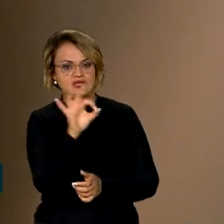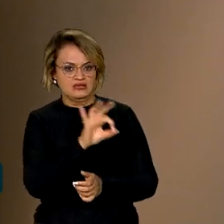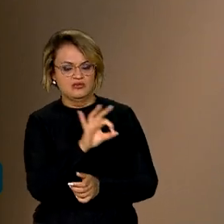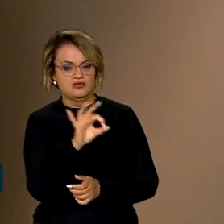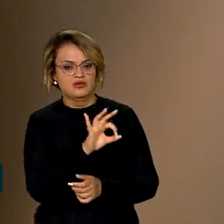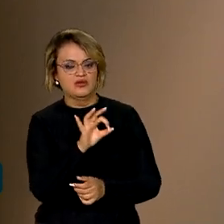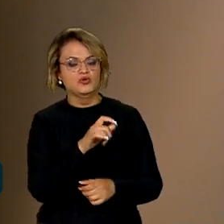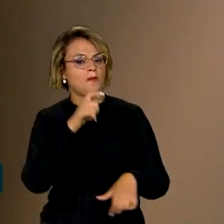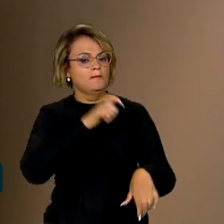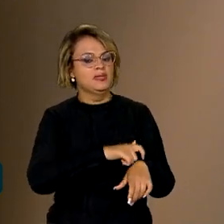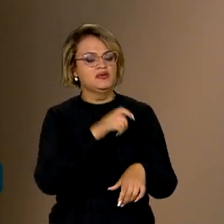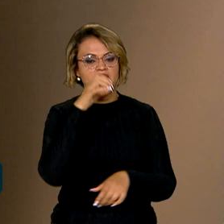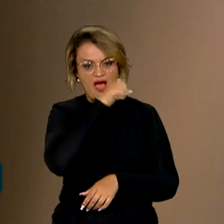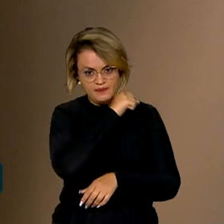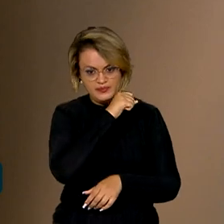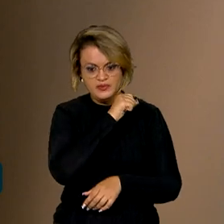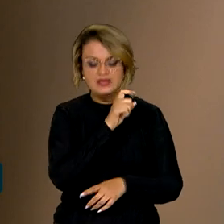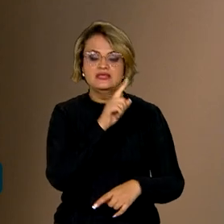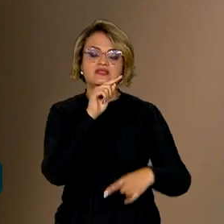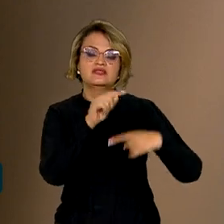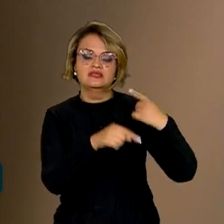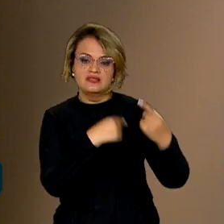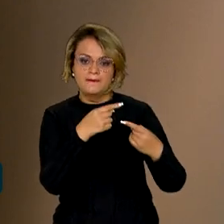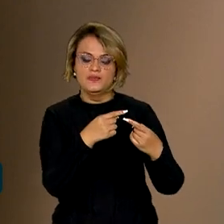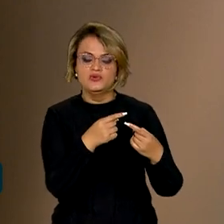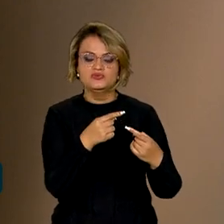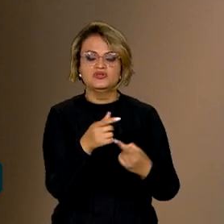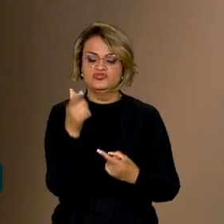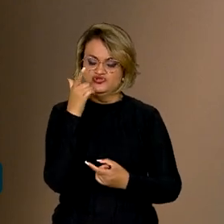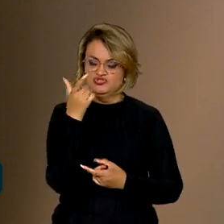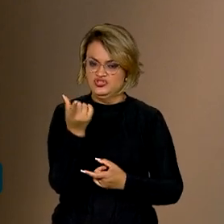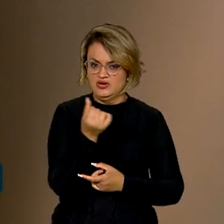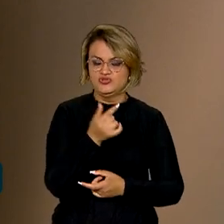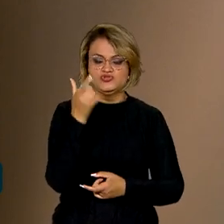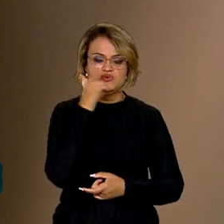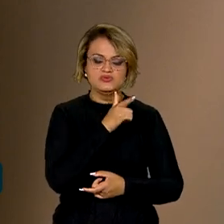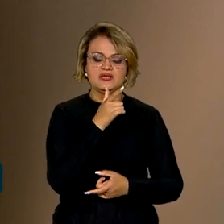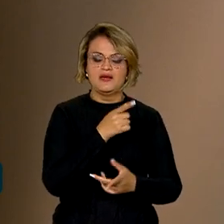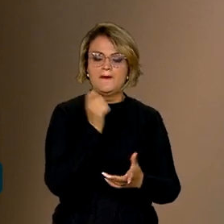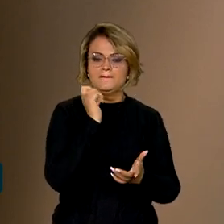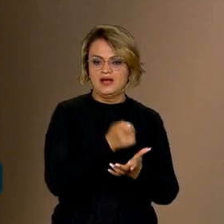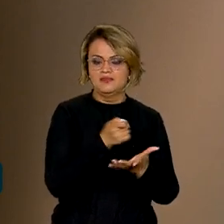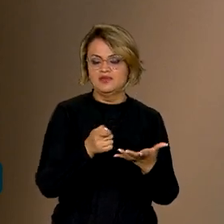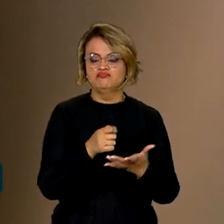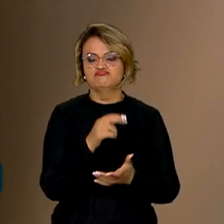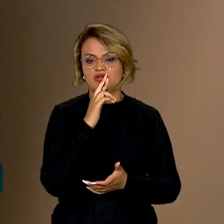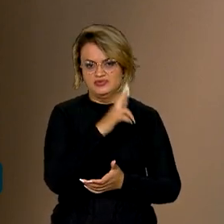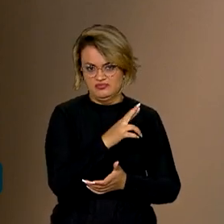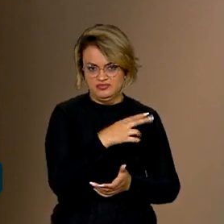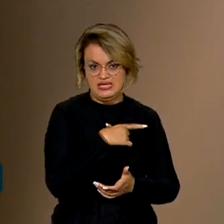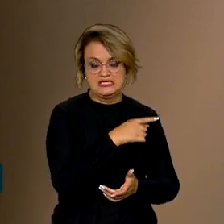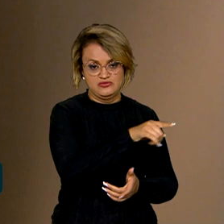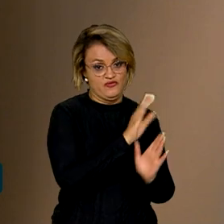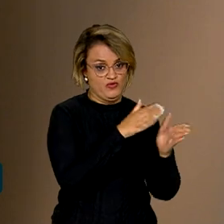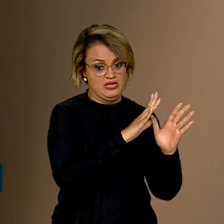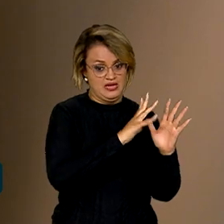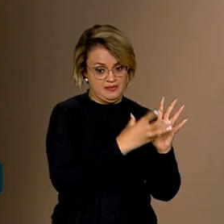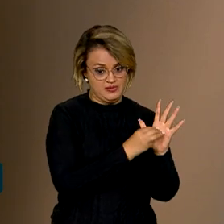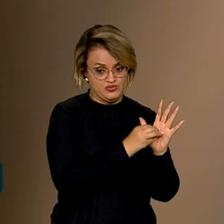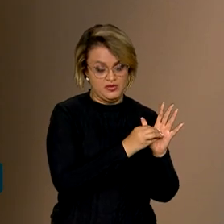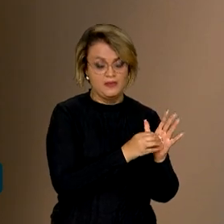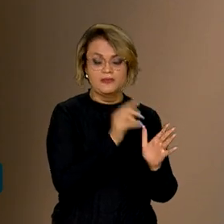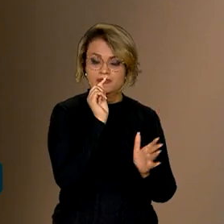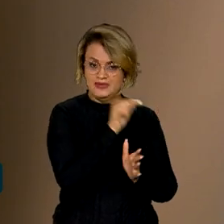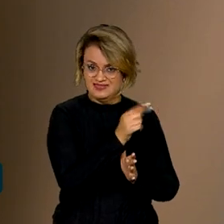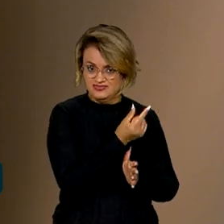durante um período curto. E passamos a receber esses recursos como pagamento por esses resultados. Esse é o fundo da Amazônia. Com